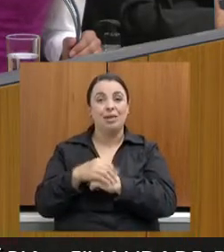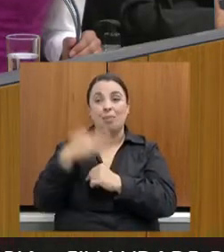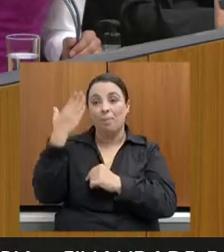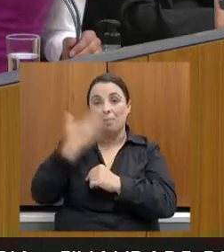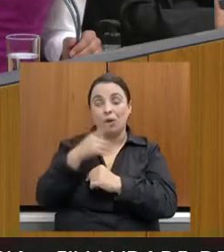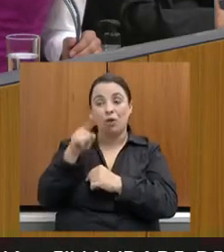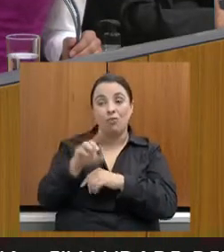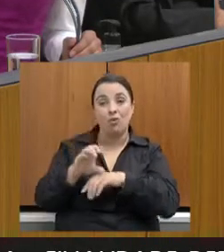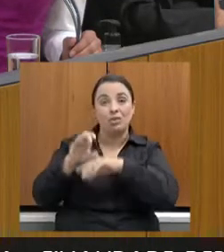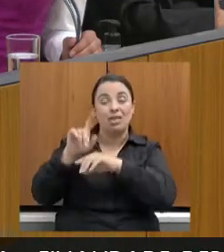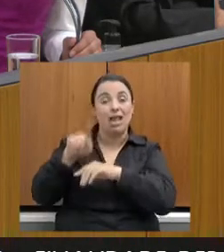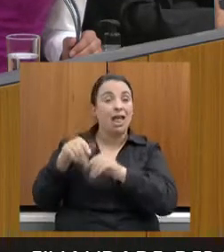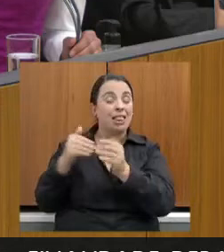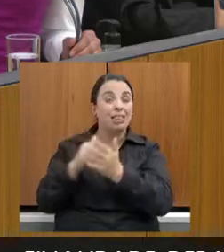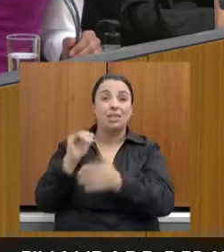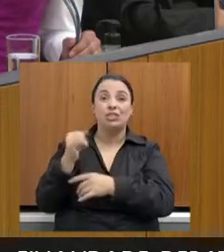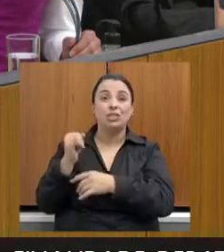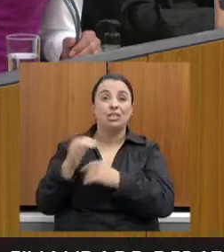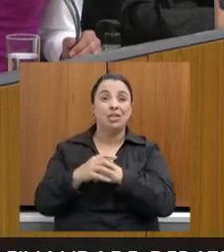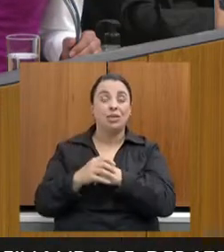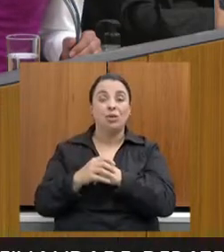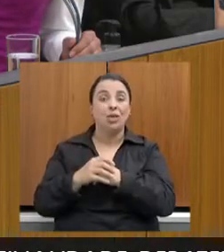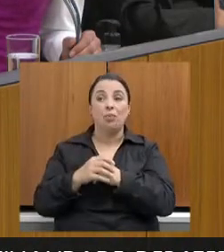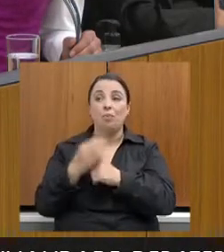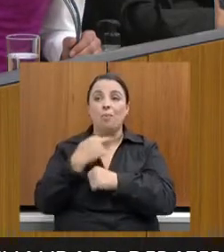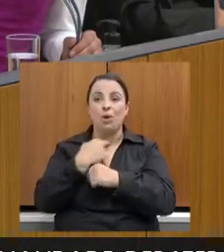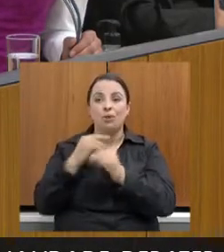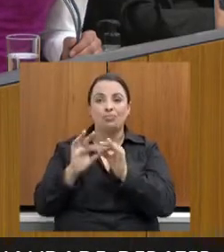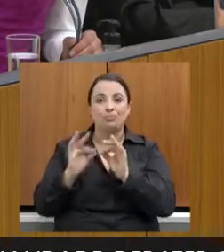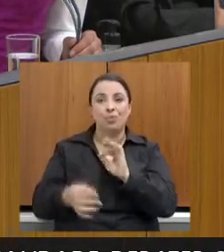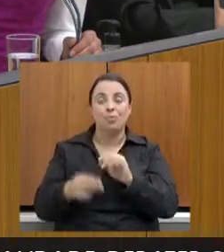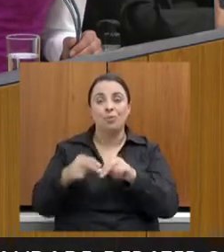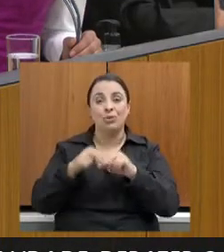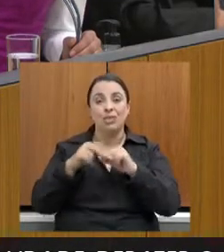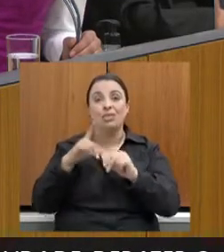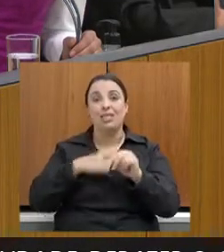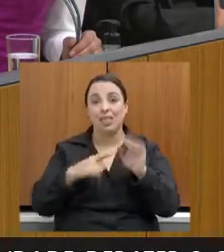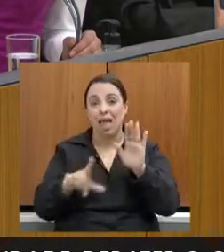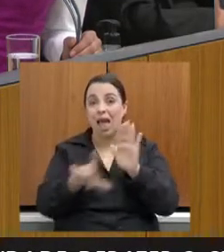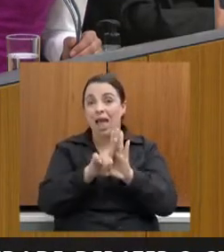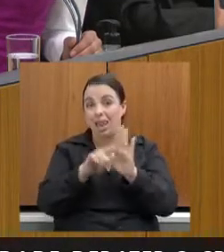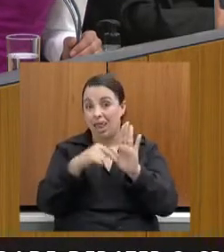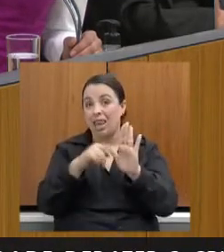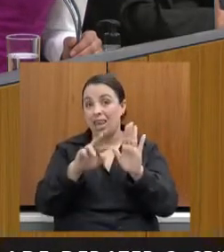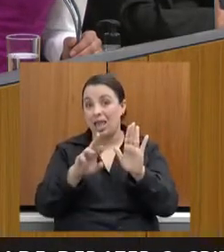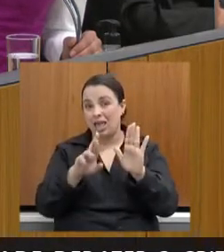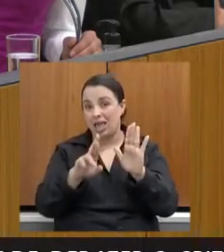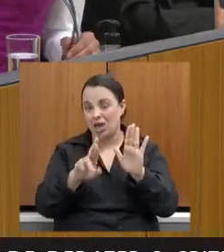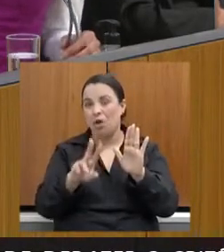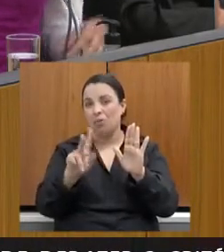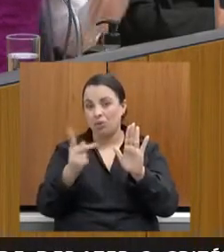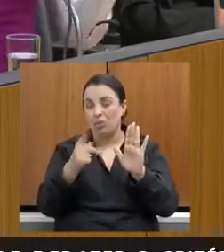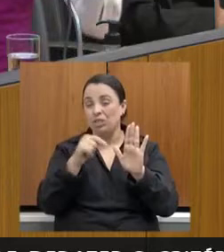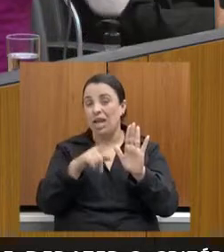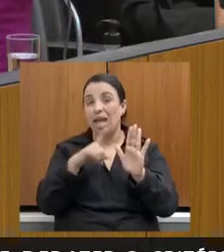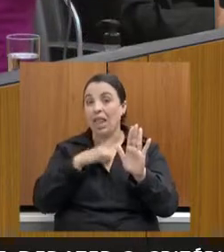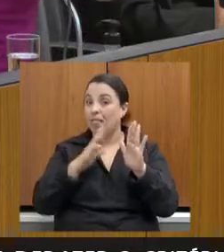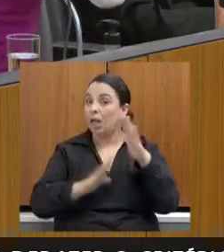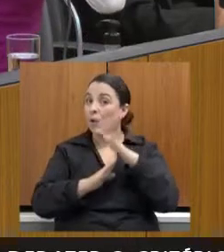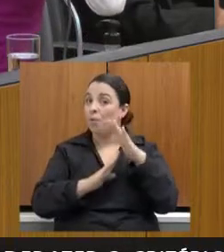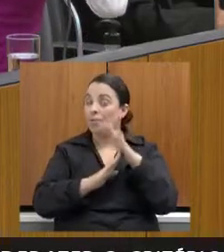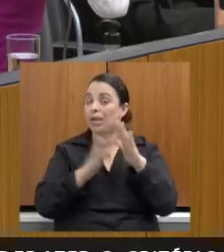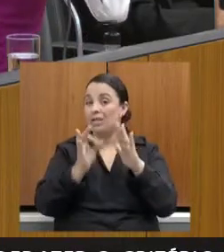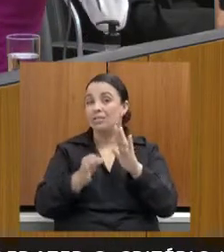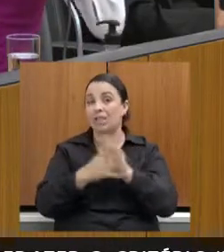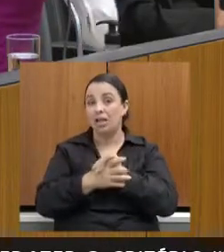postergar muito esse prazo, porque a gente tem prazo da própria Lei Robinhood, de que os relatórios com a pontuação dos